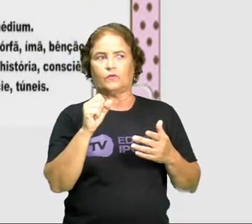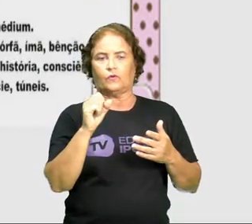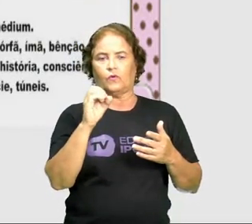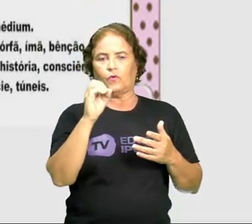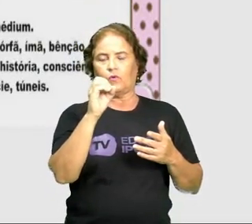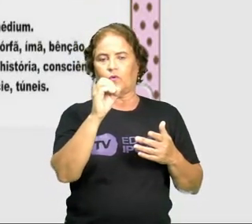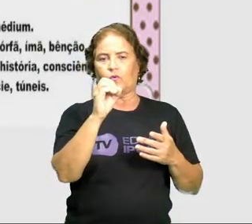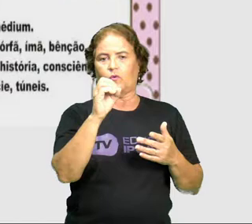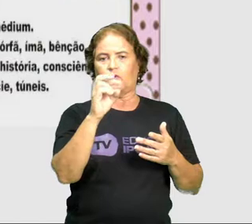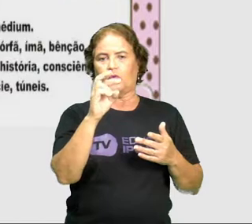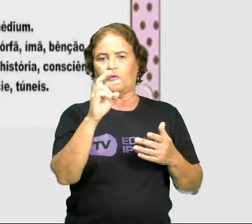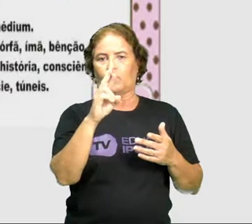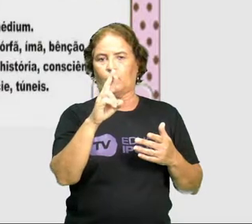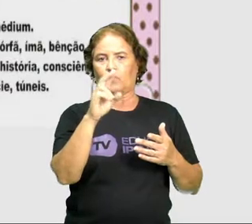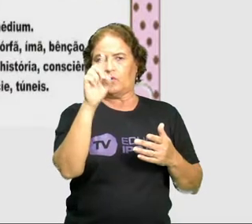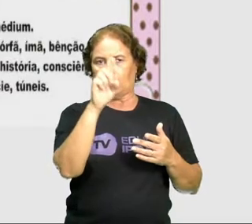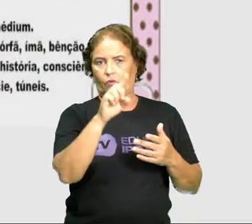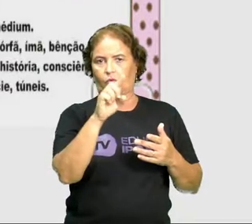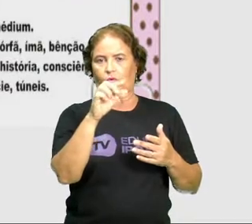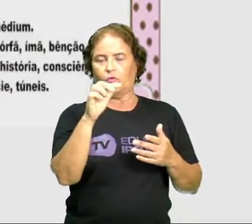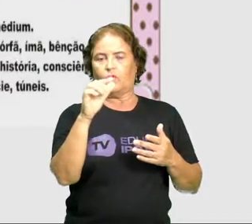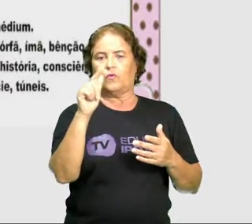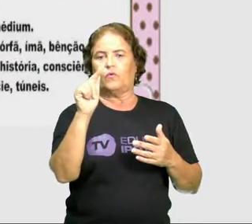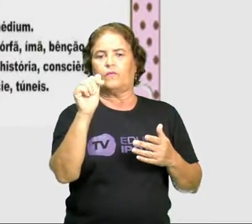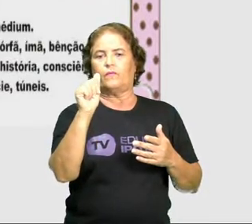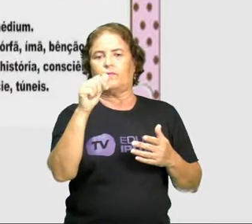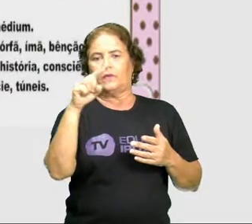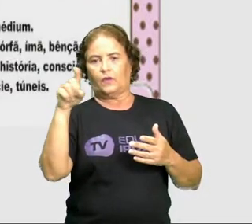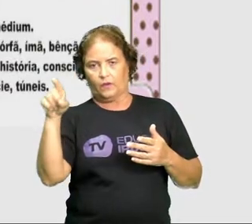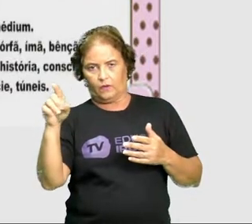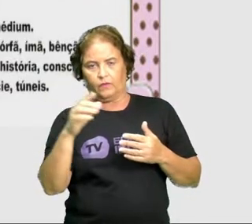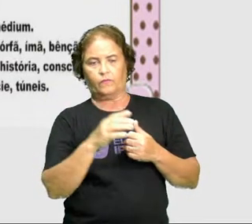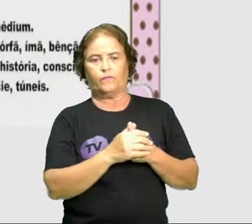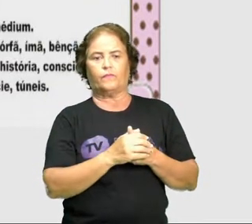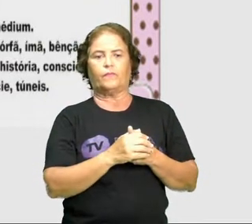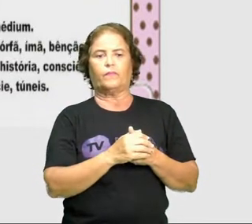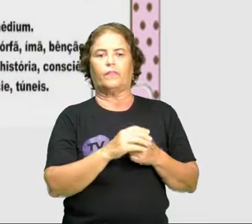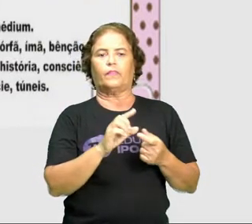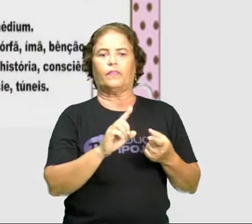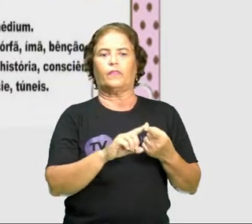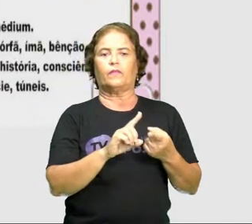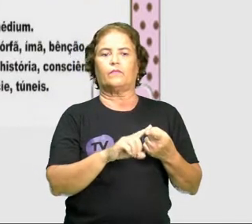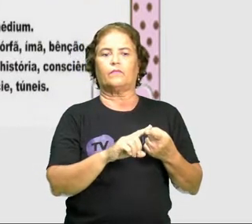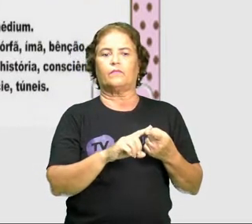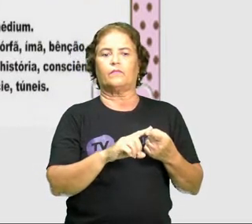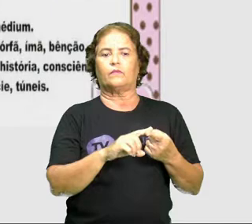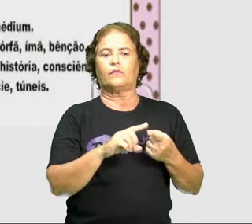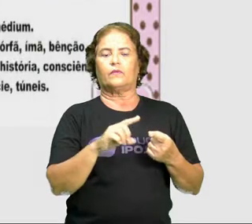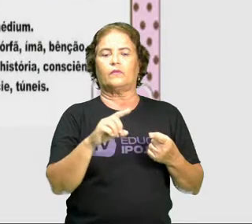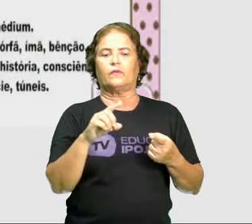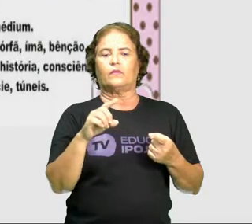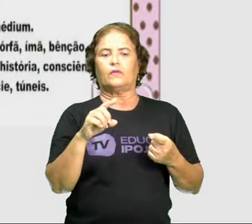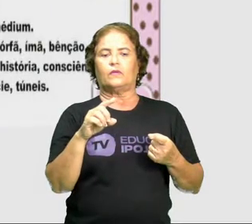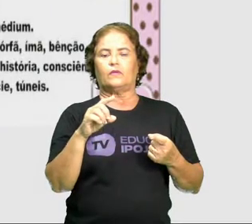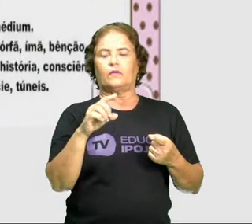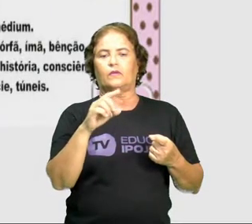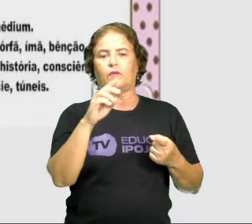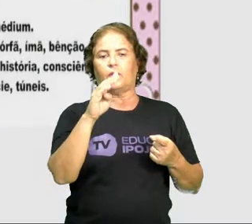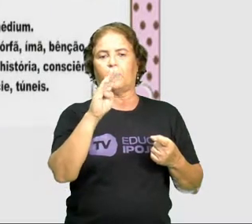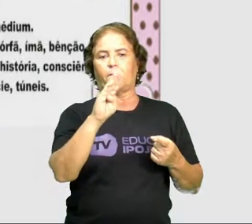órgão, órfãos. E a gente também tem terminadas com ps, que é no caso de bíceps,